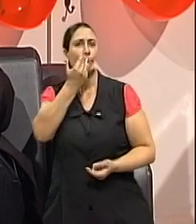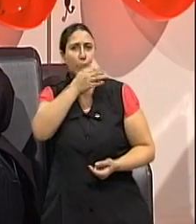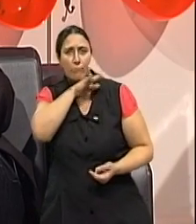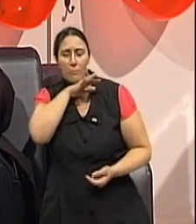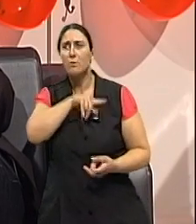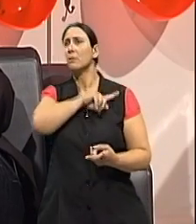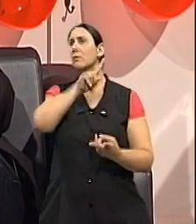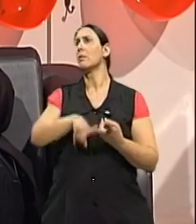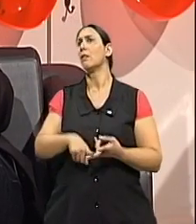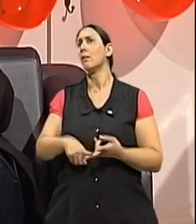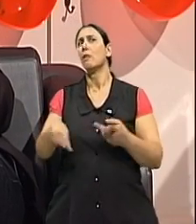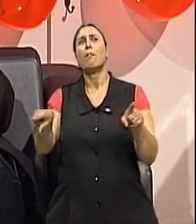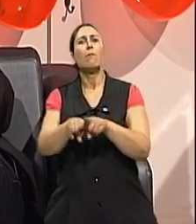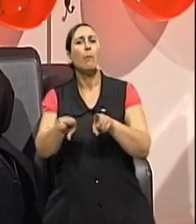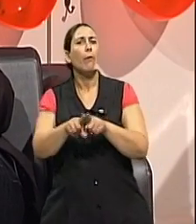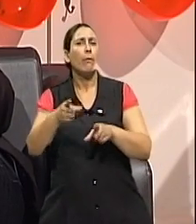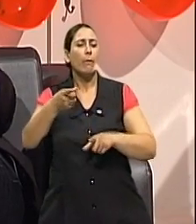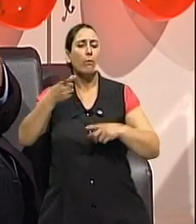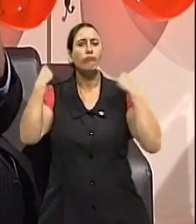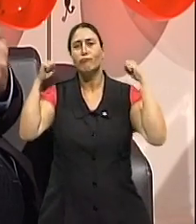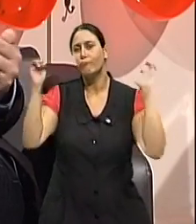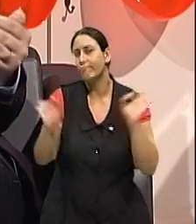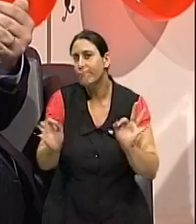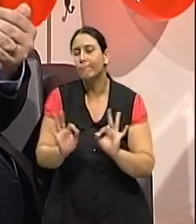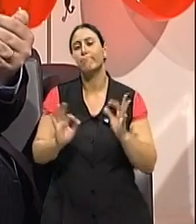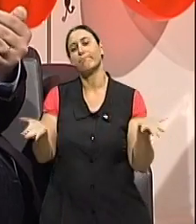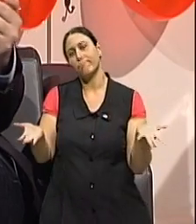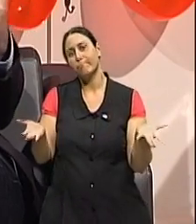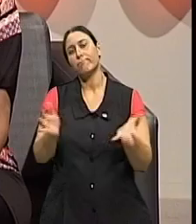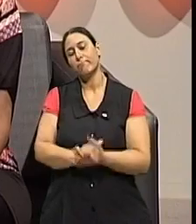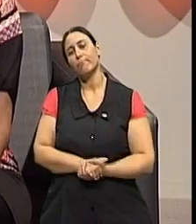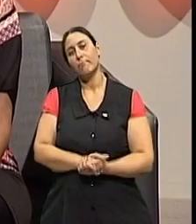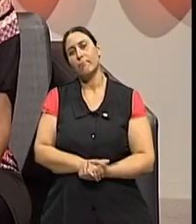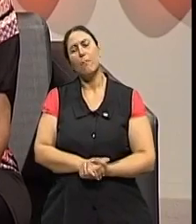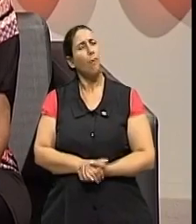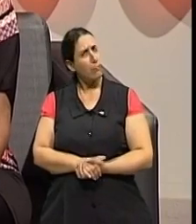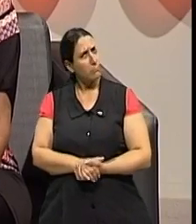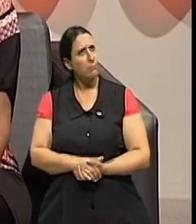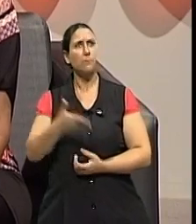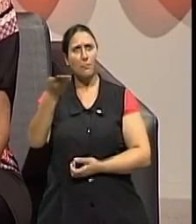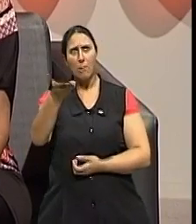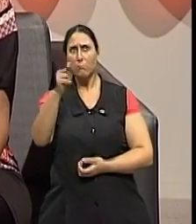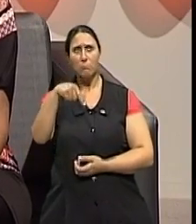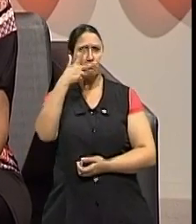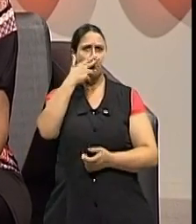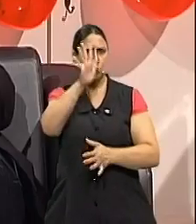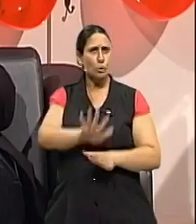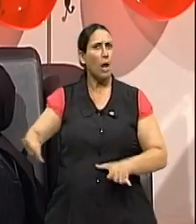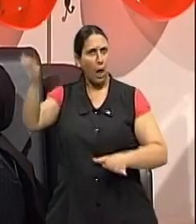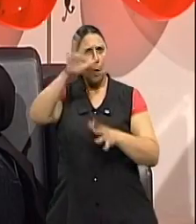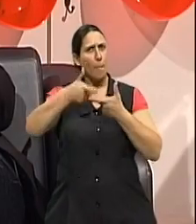piora nas práticas de atividade física. Então, a Esse é um histórico praticamente geral do depressivo.